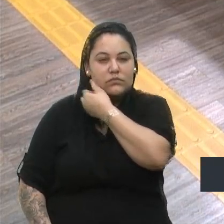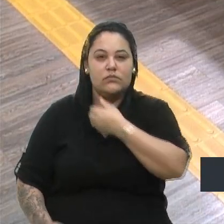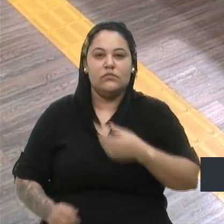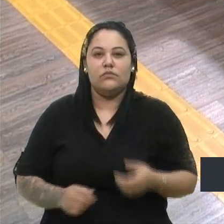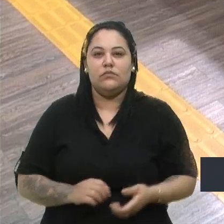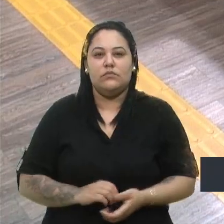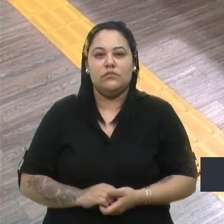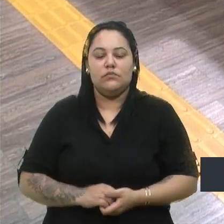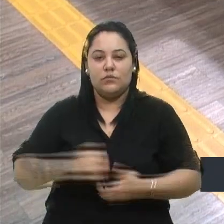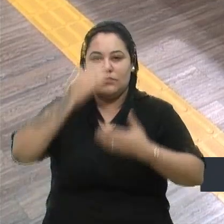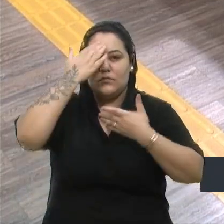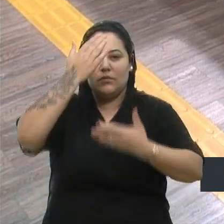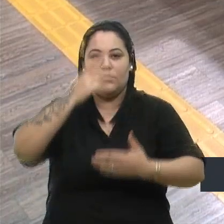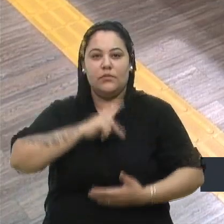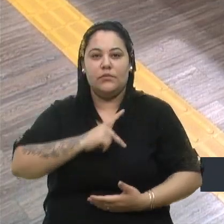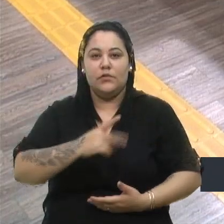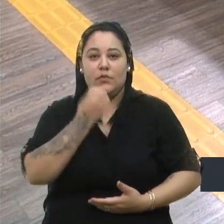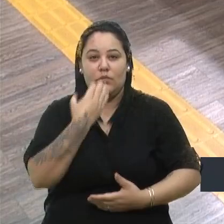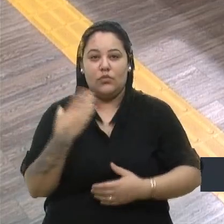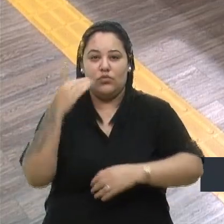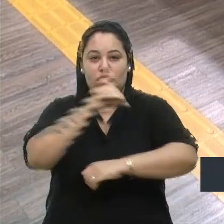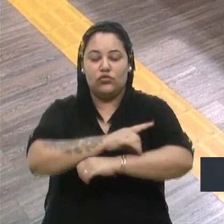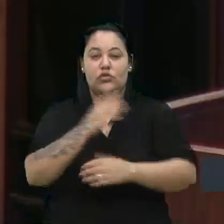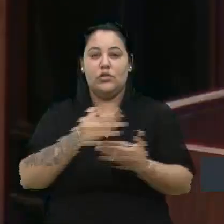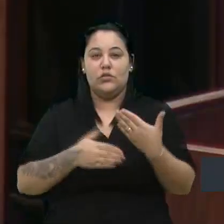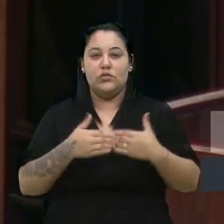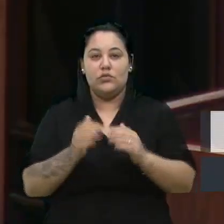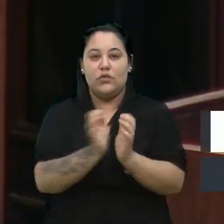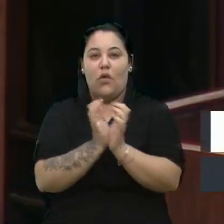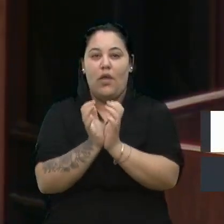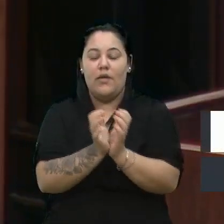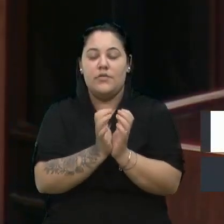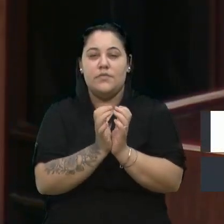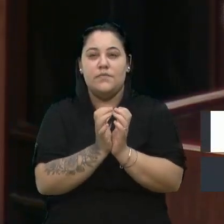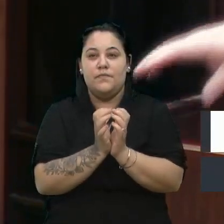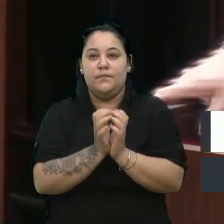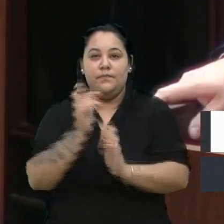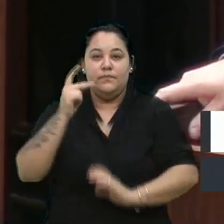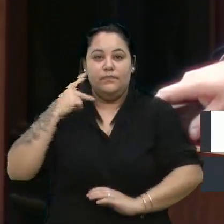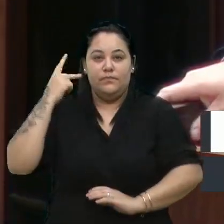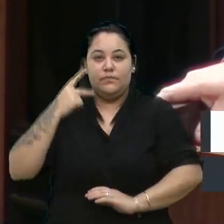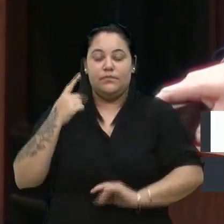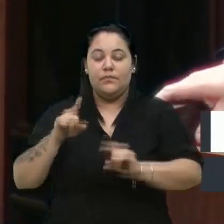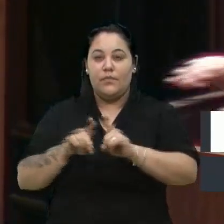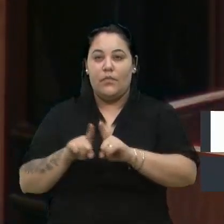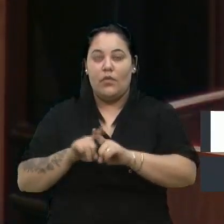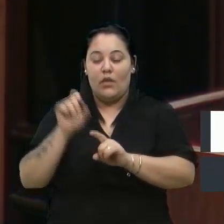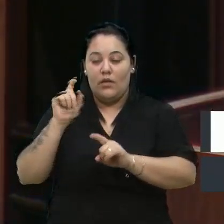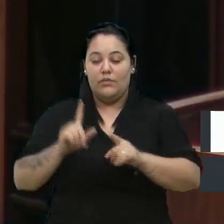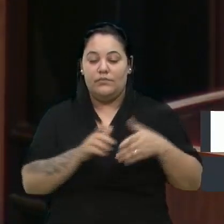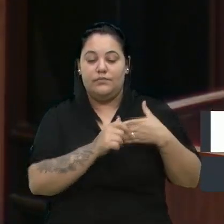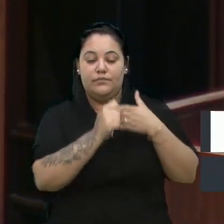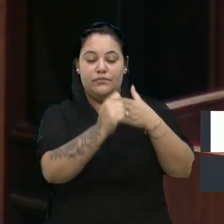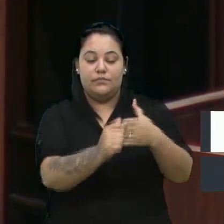Obrigado, presidente. Bom dia a todos os nossos colegas, vereadores, todos que nos assistem.